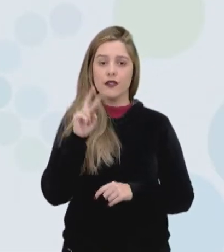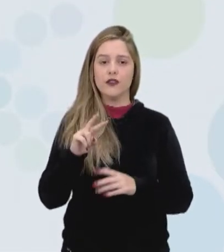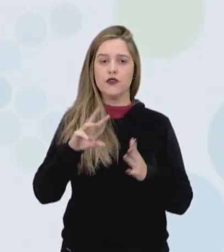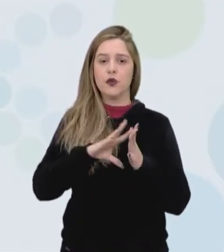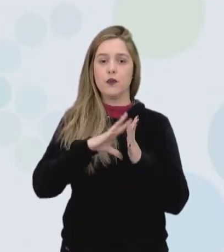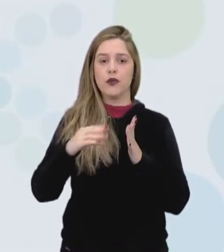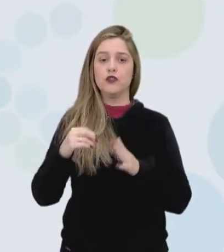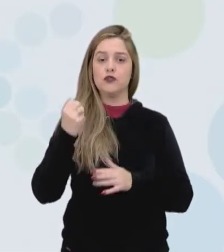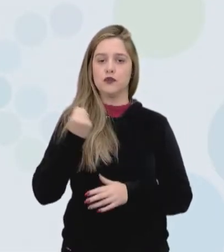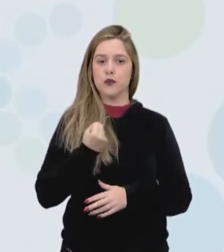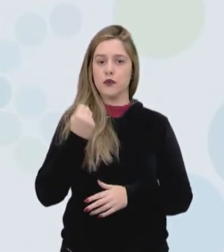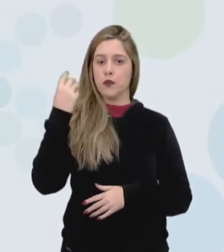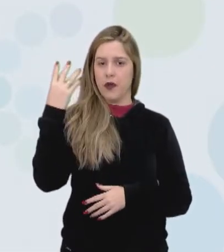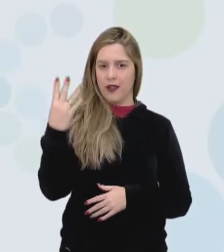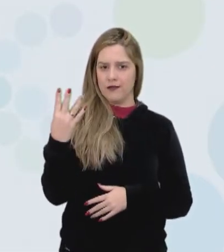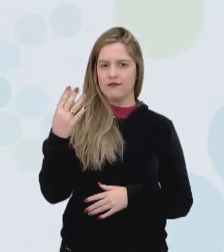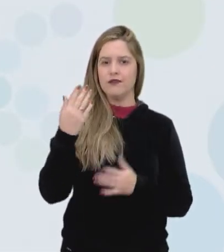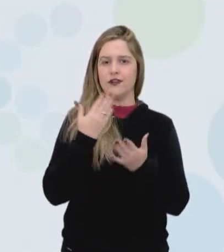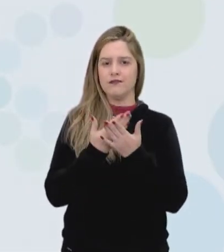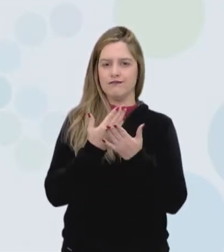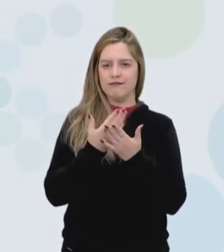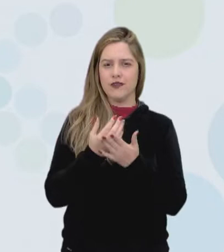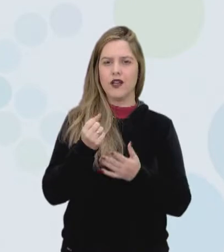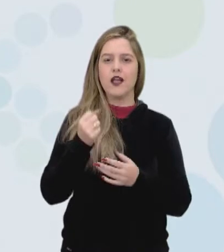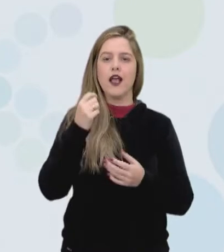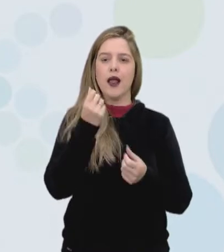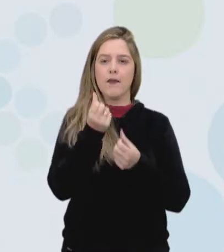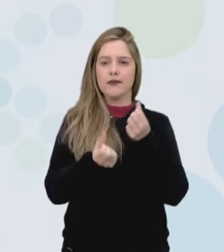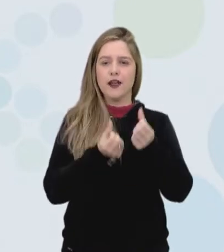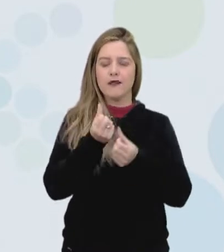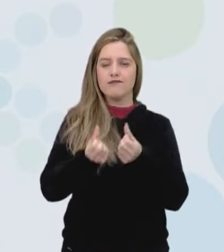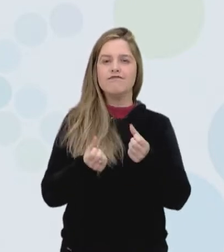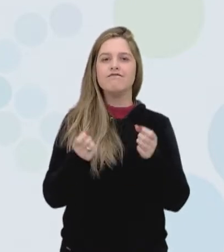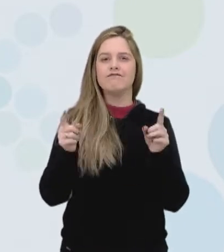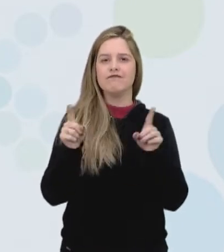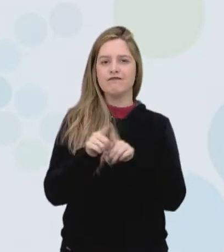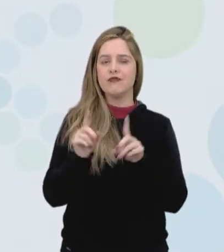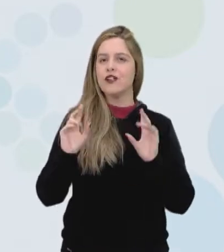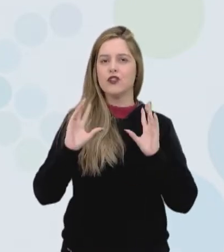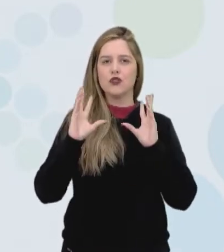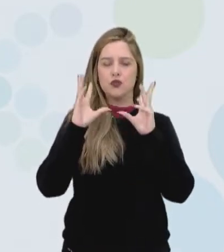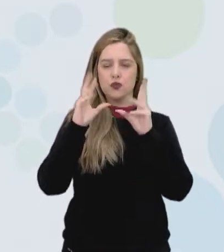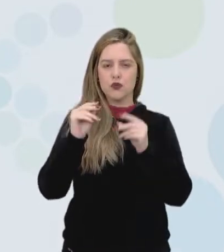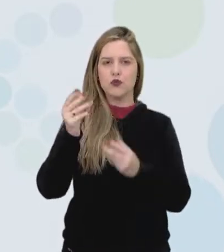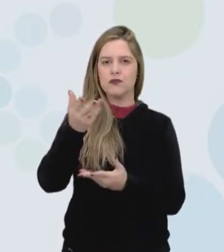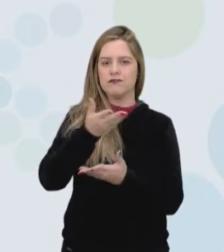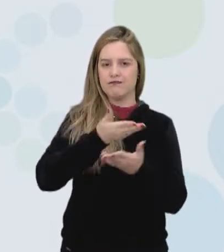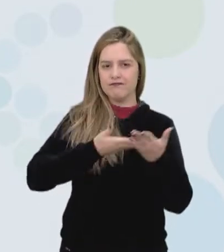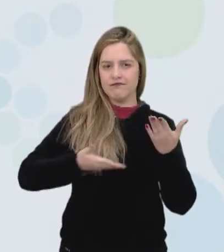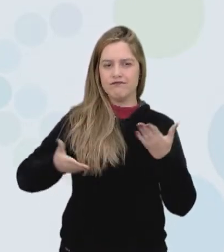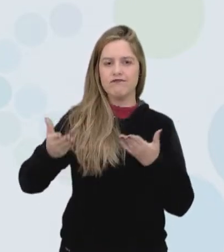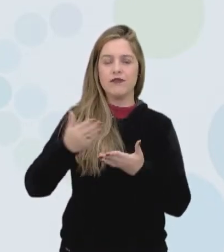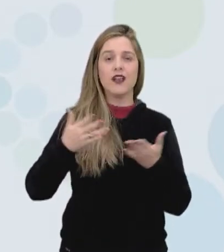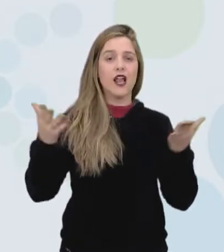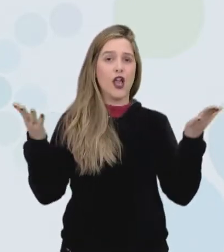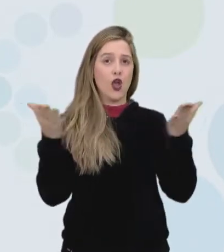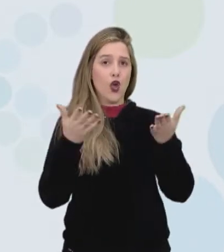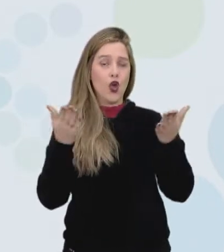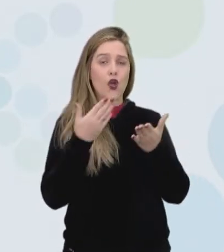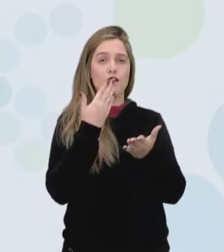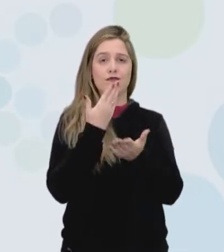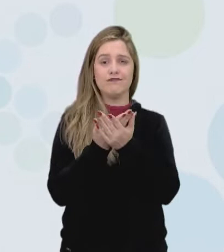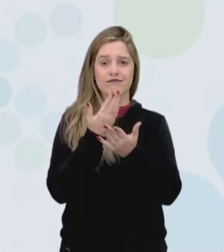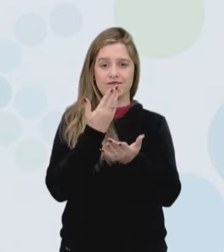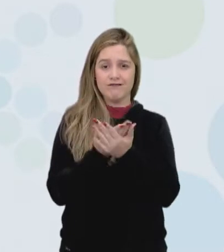número 4, trabalho, política e pensamento econômico, estamos na integrada número 4, hoje é a aula número